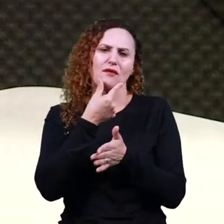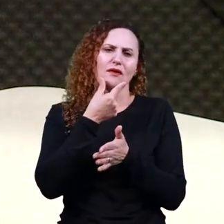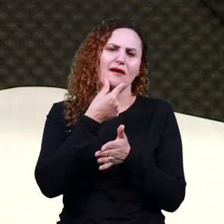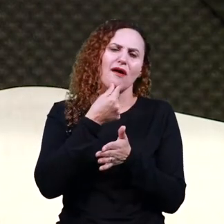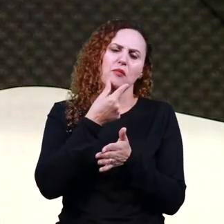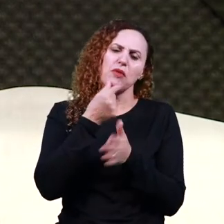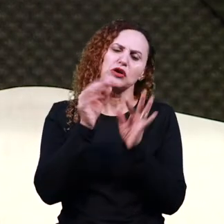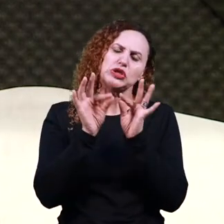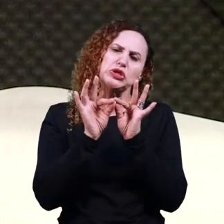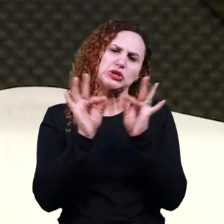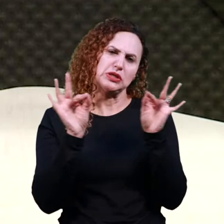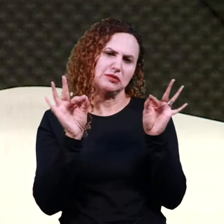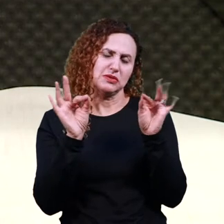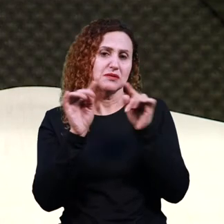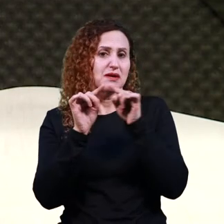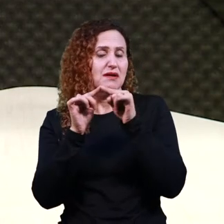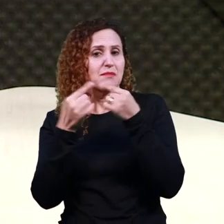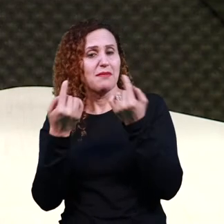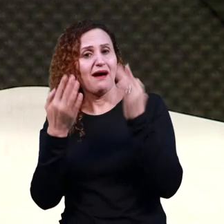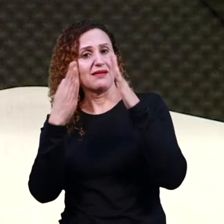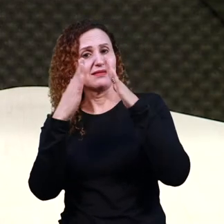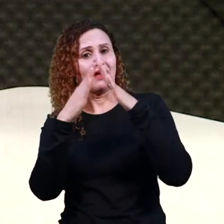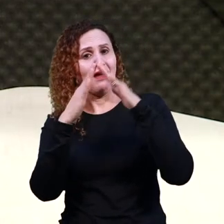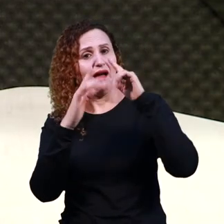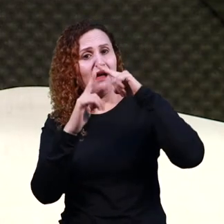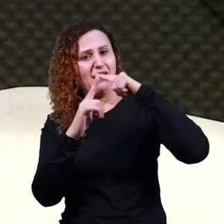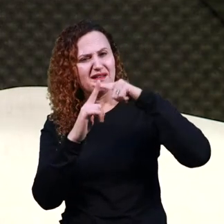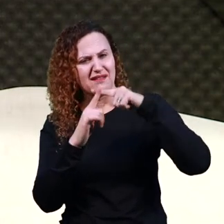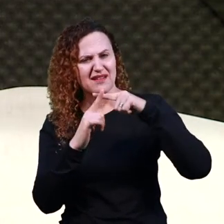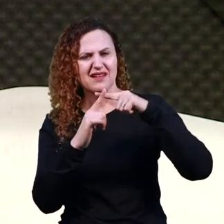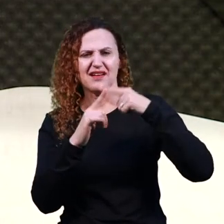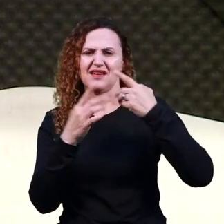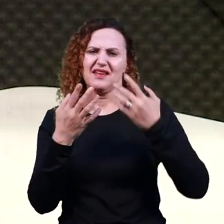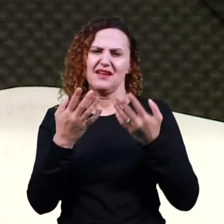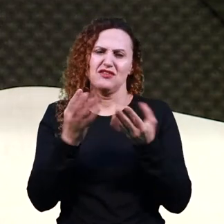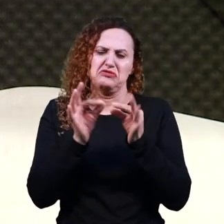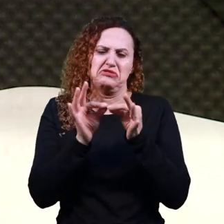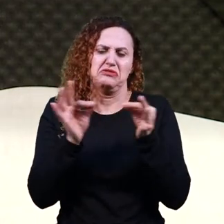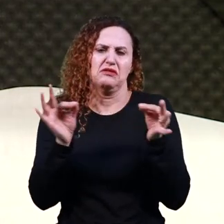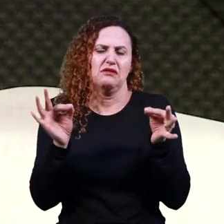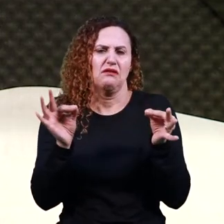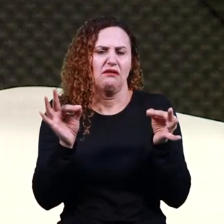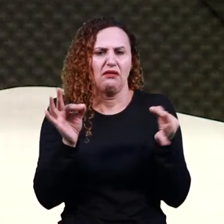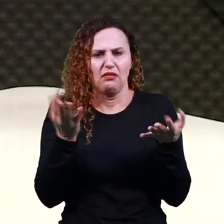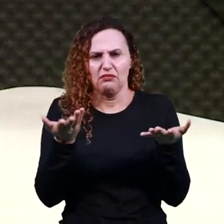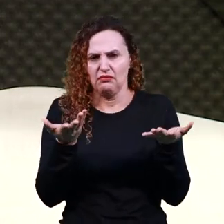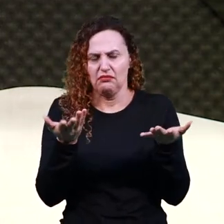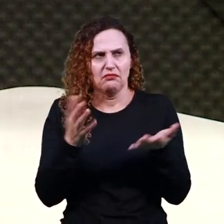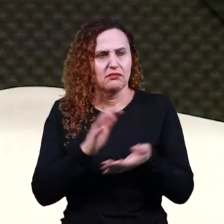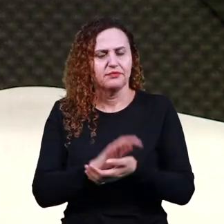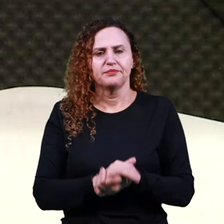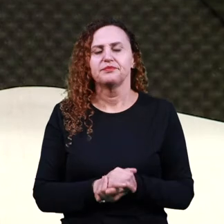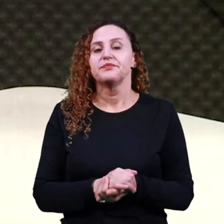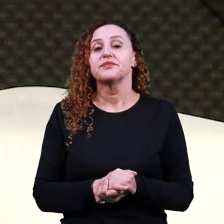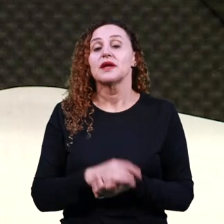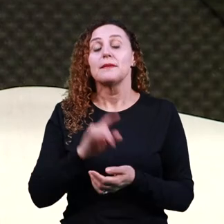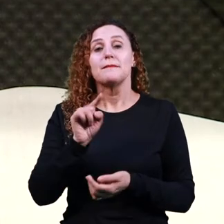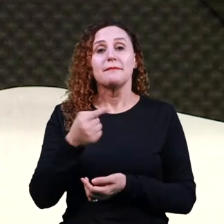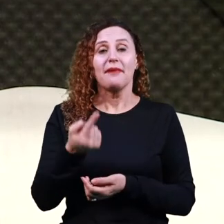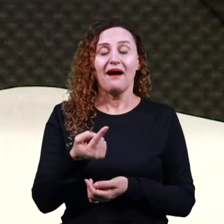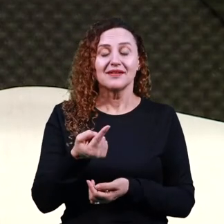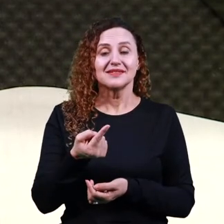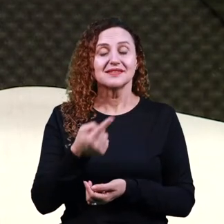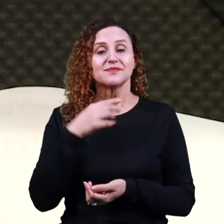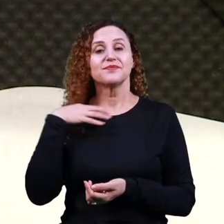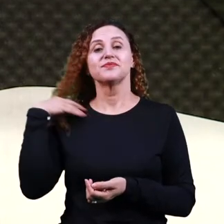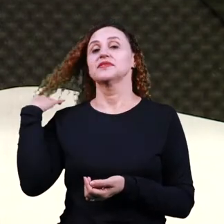rejeita por ser um homem inculto, por ser muito rude. E aí, logo após,